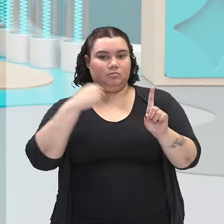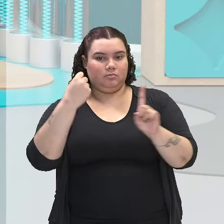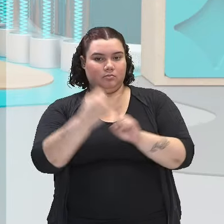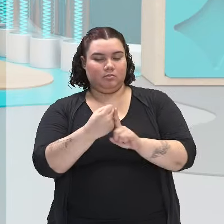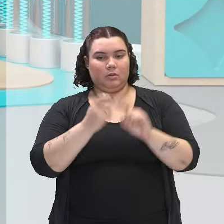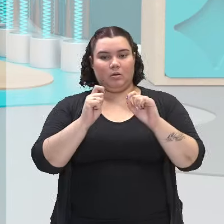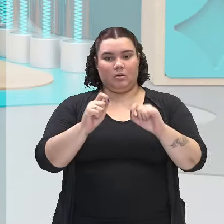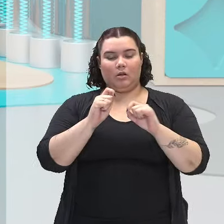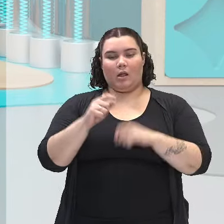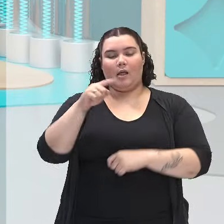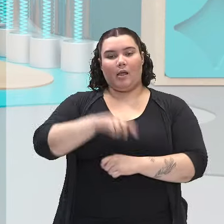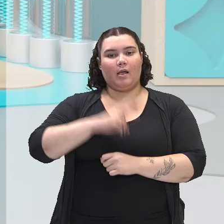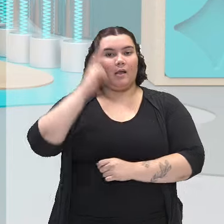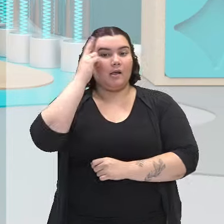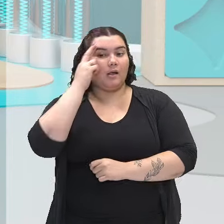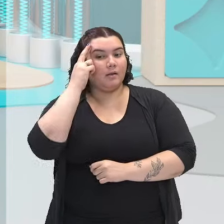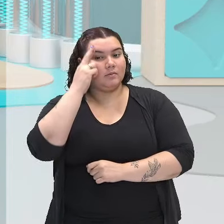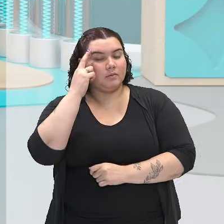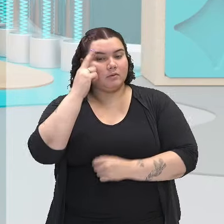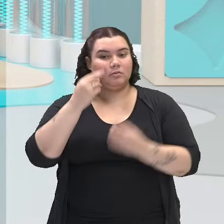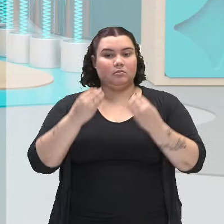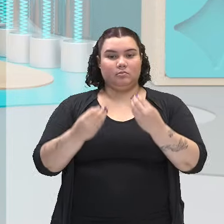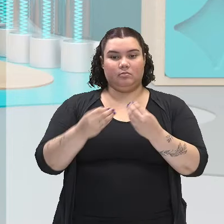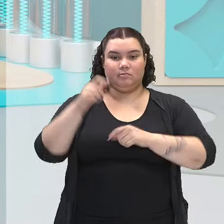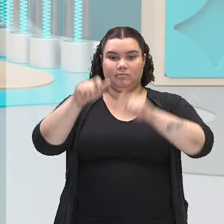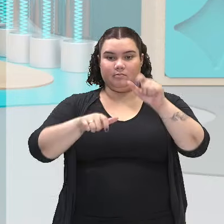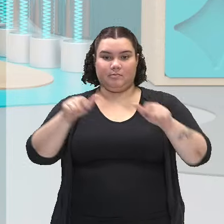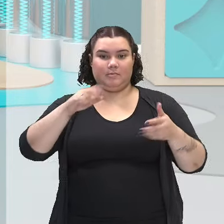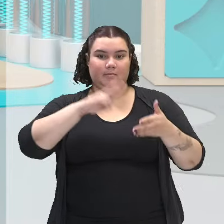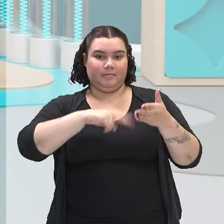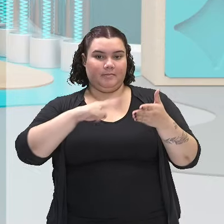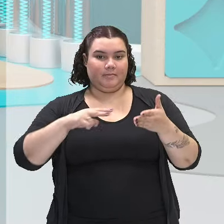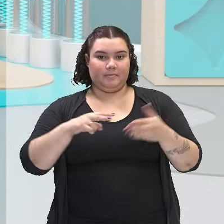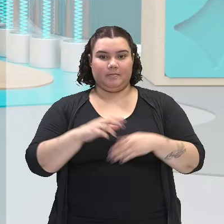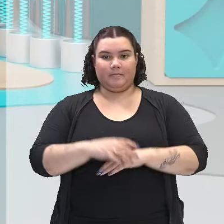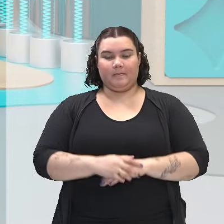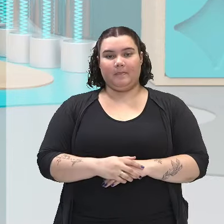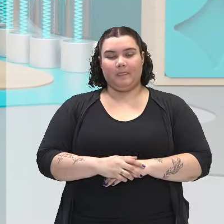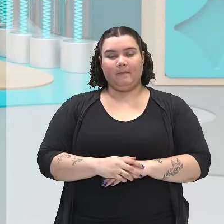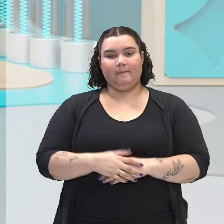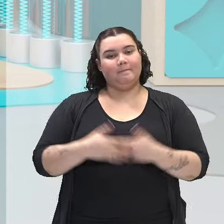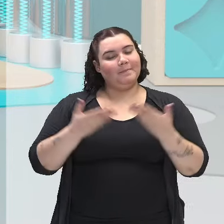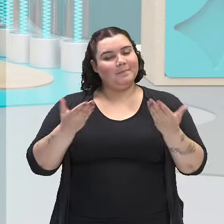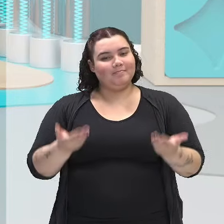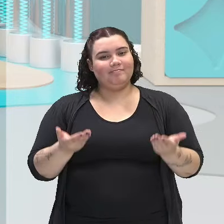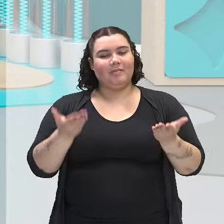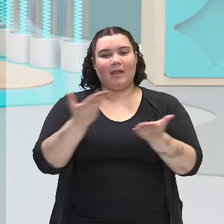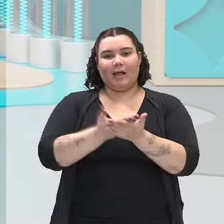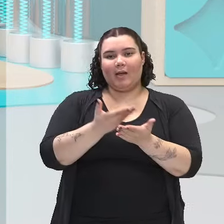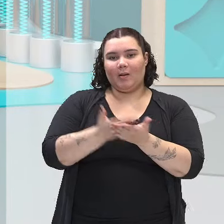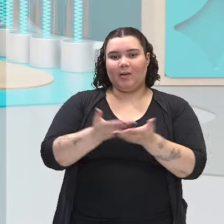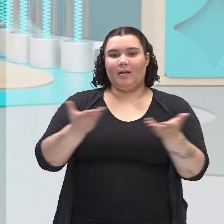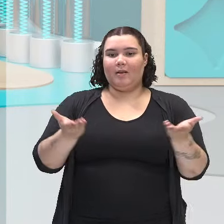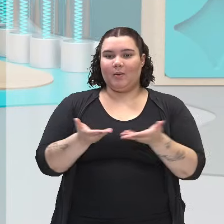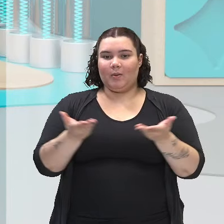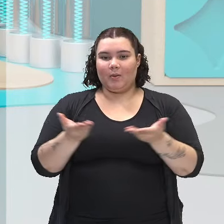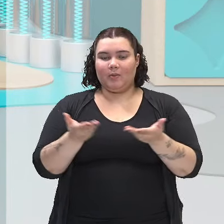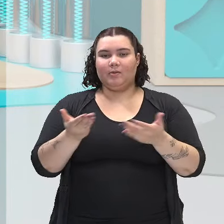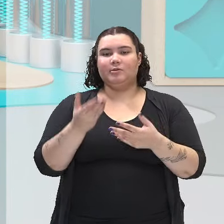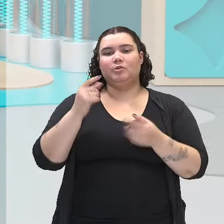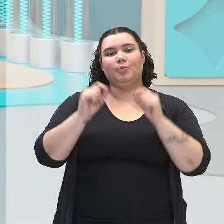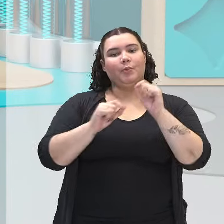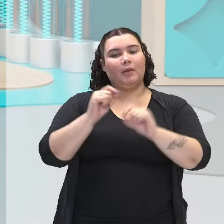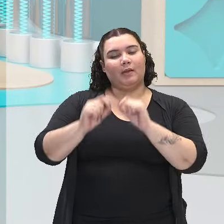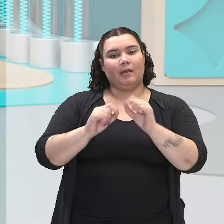de reflexão para com o leitor. E é isso, turma. Hoje nós trabalhamos aí três